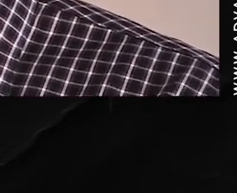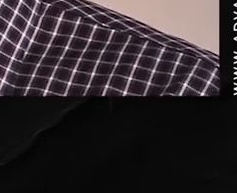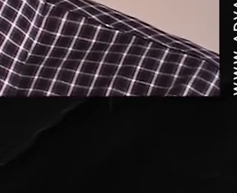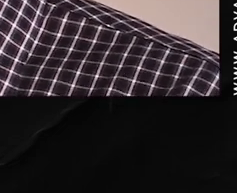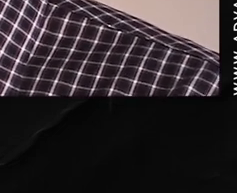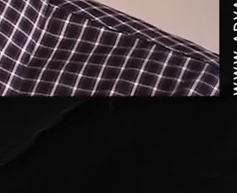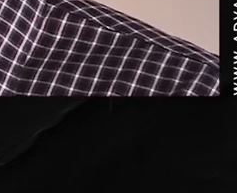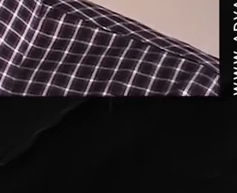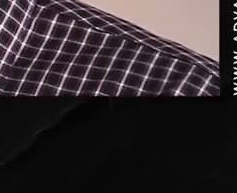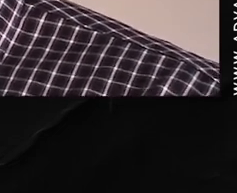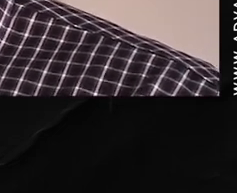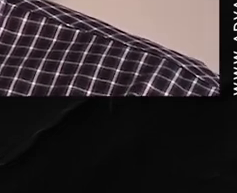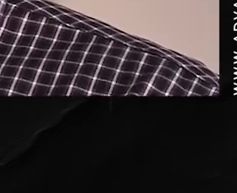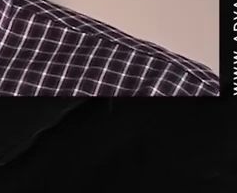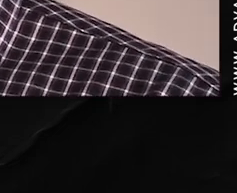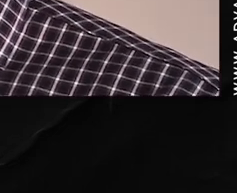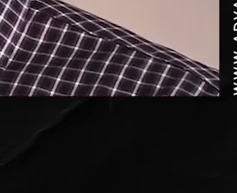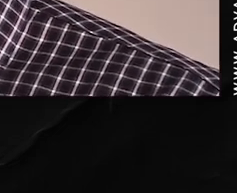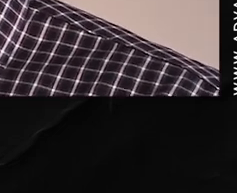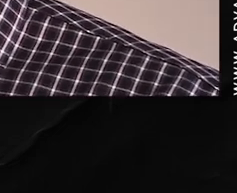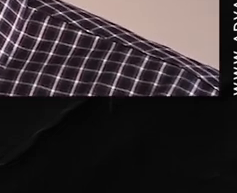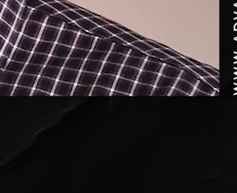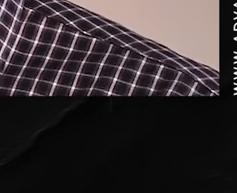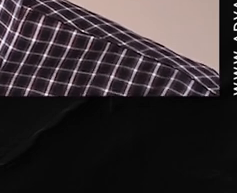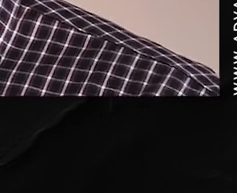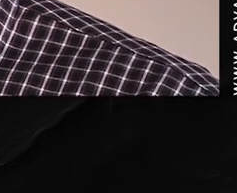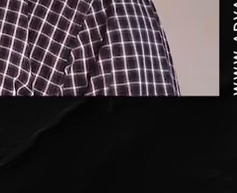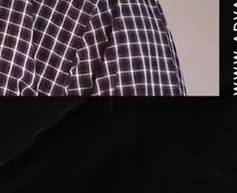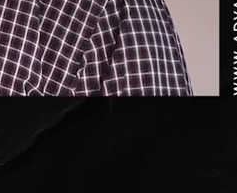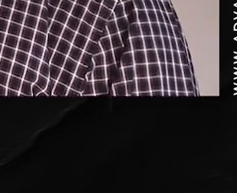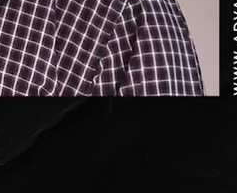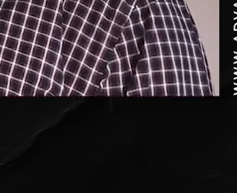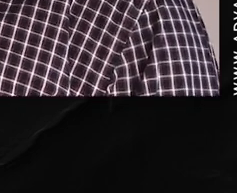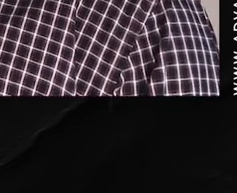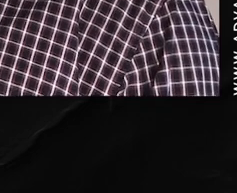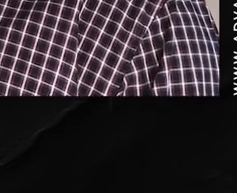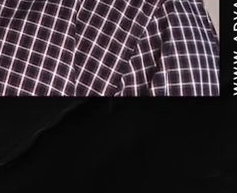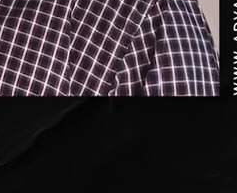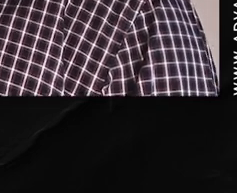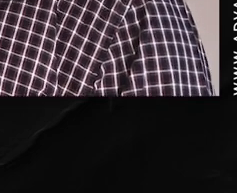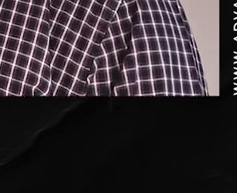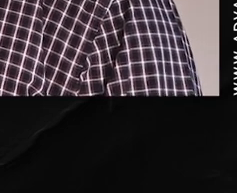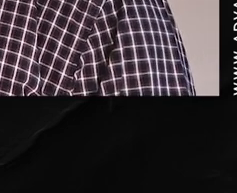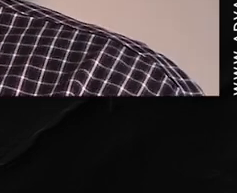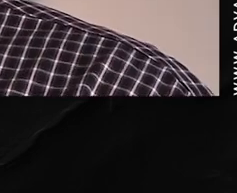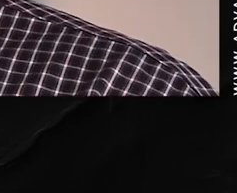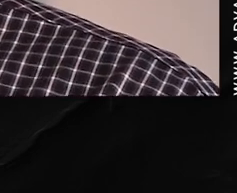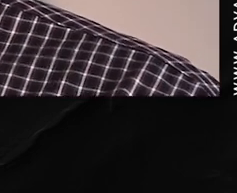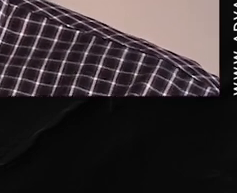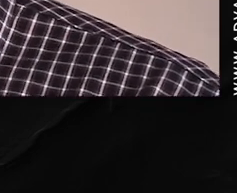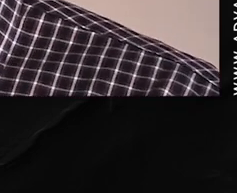das palavras que foram ministradas aqui nos nossos cultos presenciais. Convido que esteja presente no próximo culto.